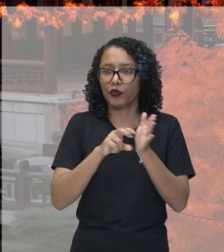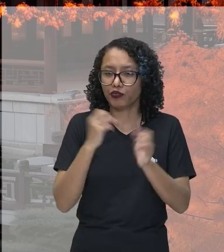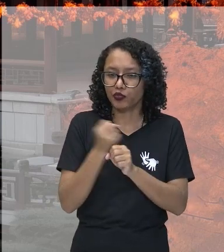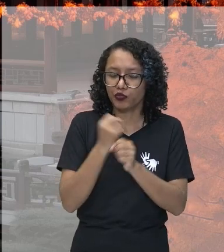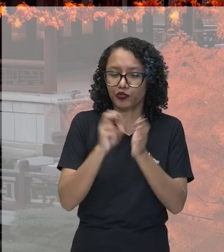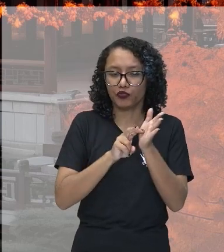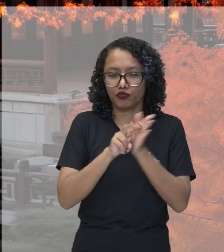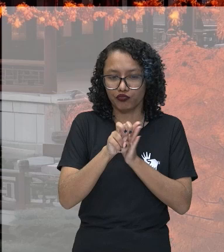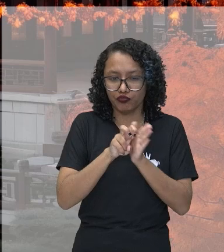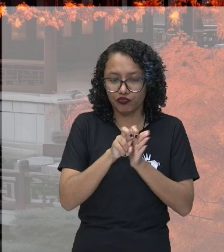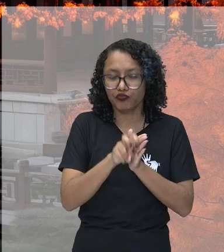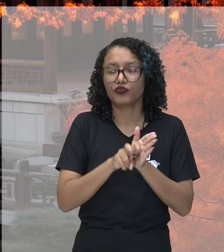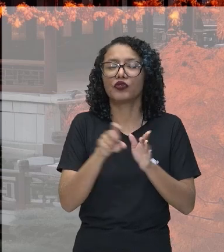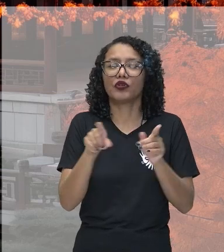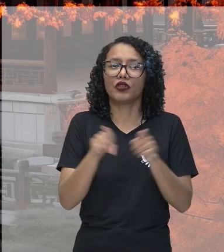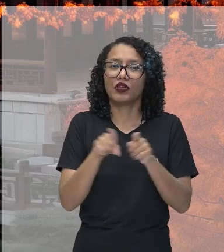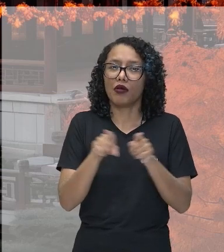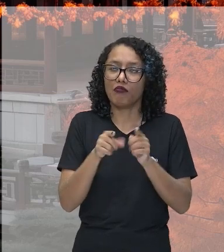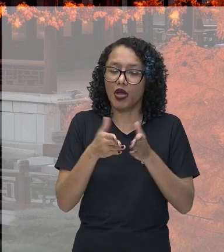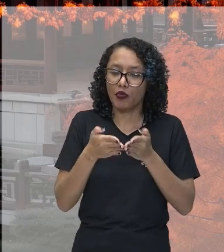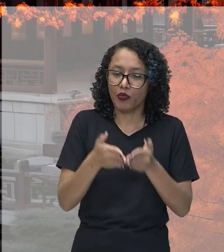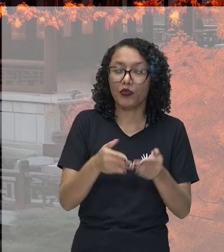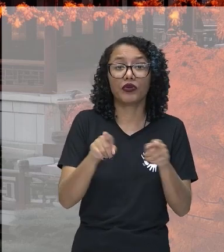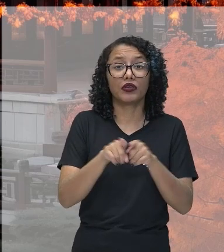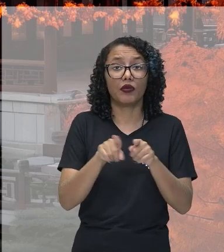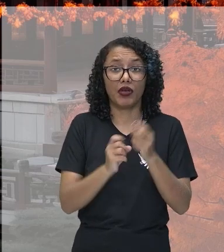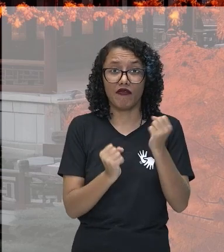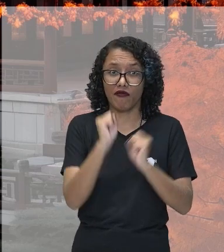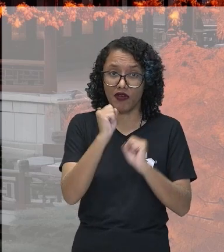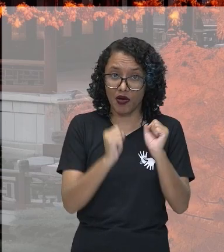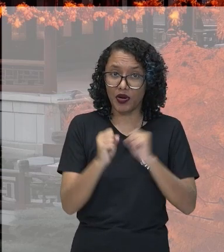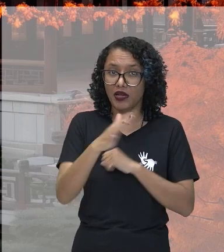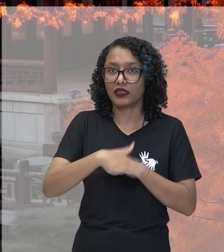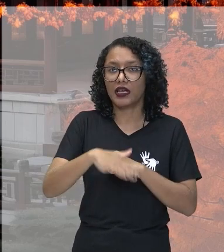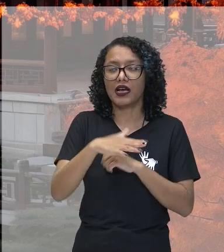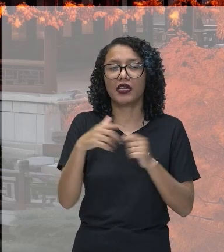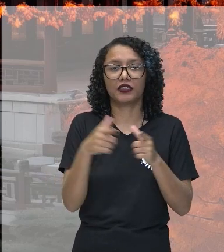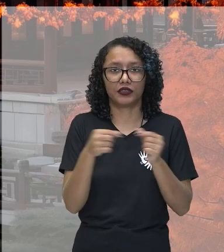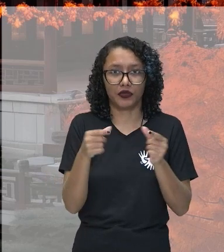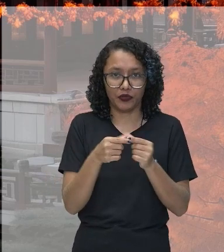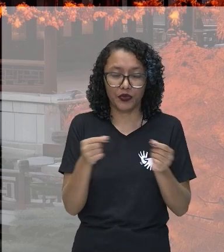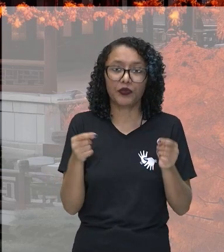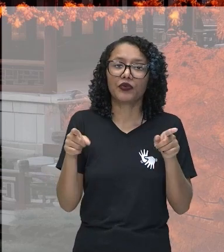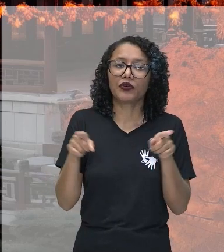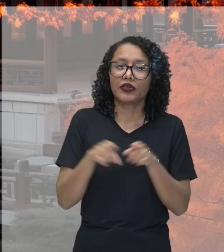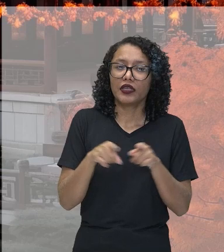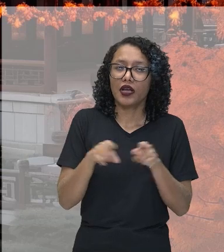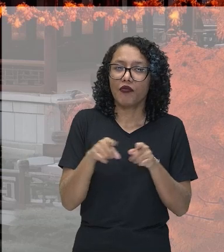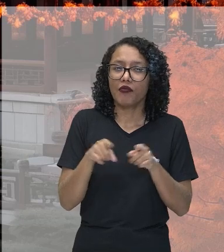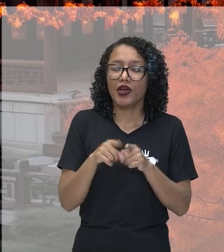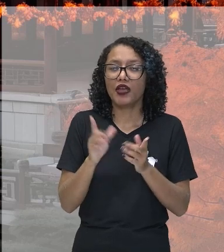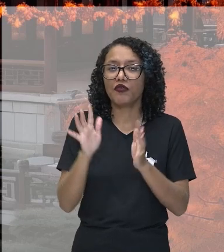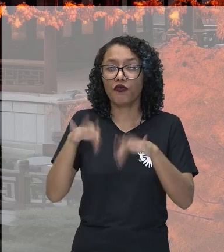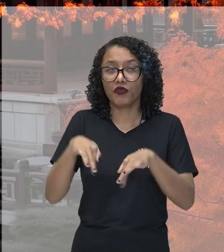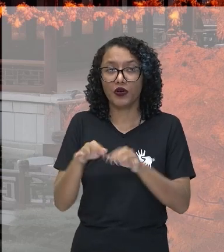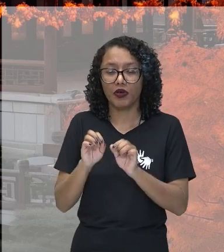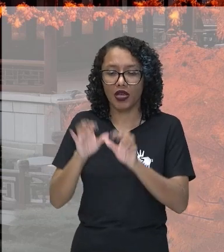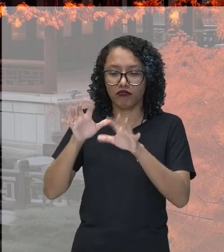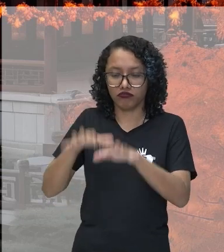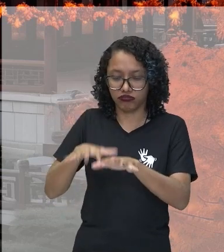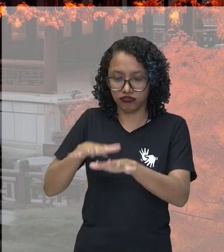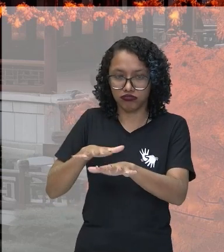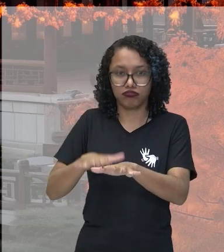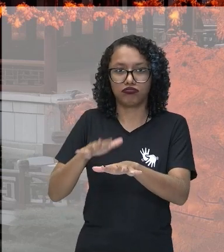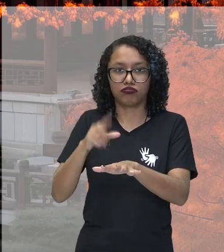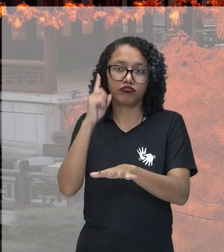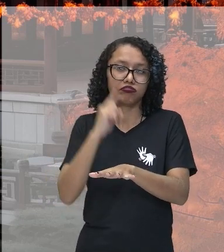portos e fábricas dentro do Japão. Vamos observar, também, a questão da extinção do Exército de Samurais.